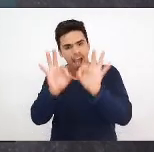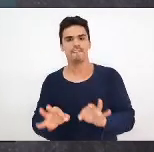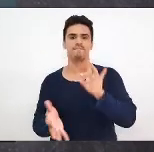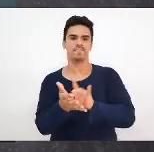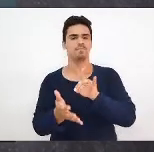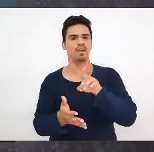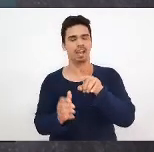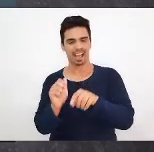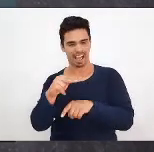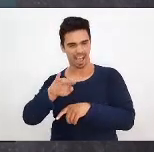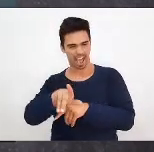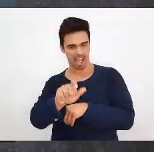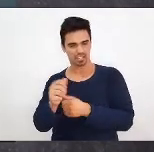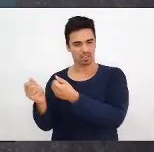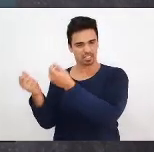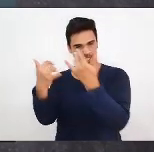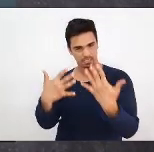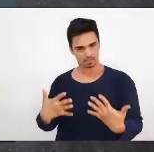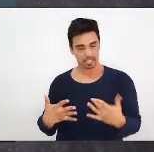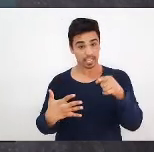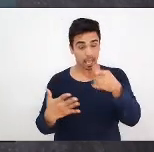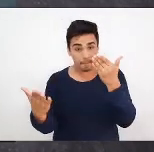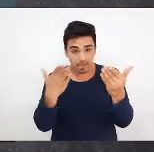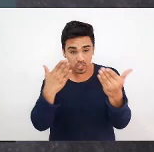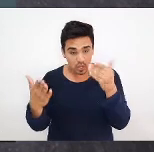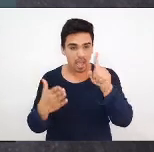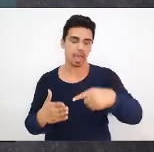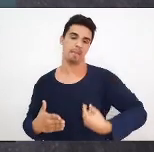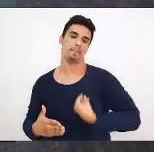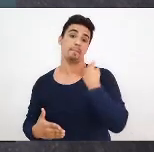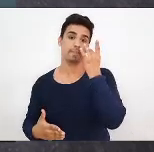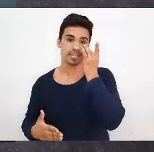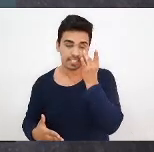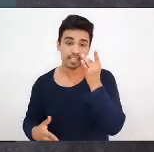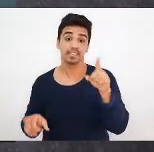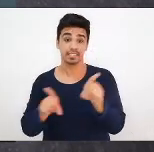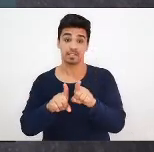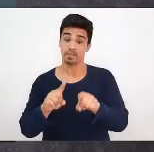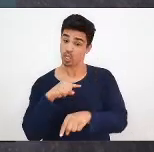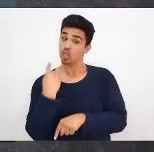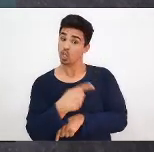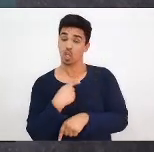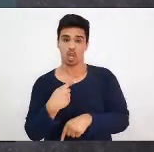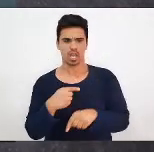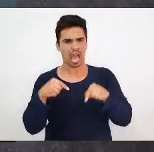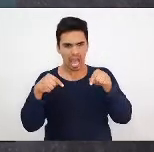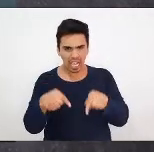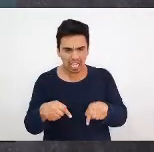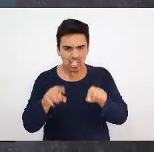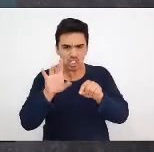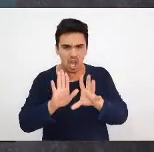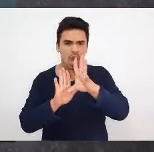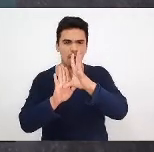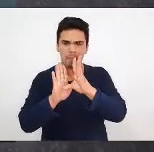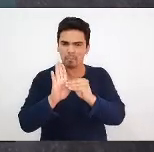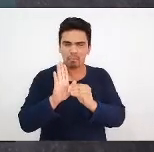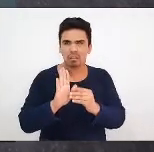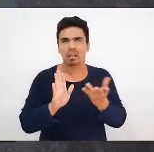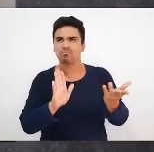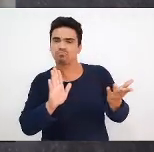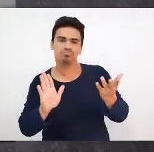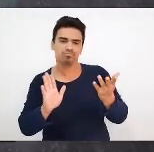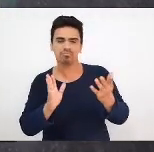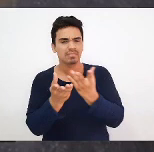a psicologia se faz com presença e que a gente não está aqui pautado a questão de uma